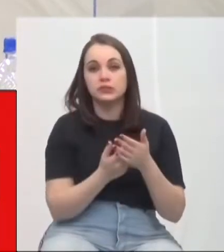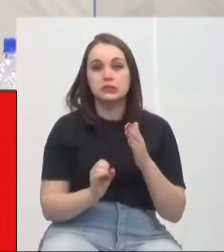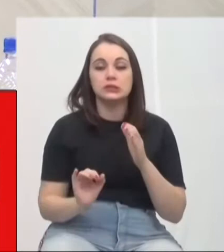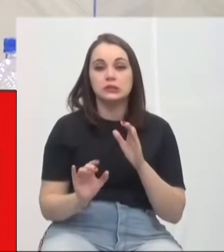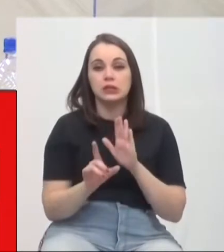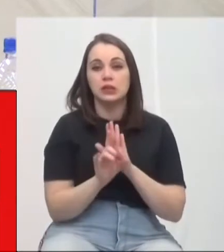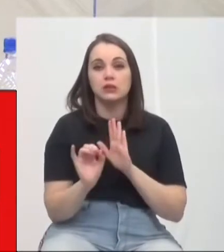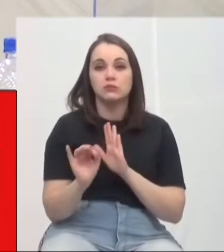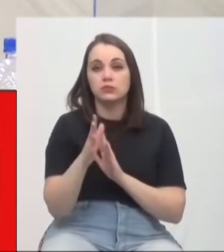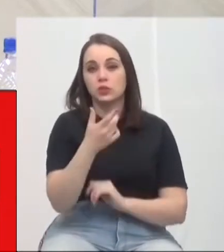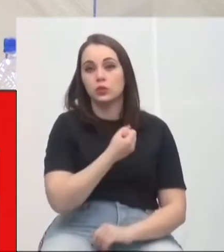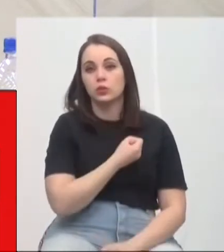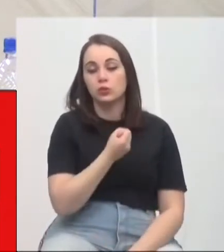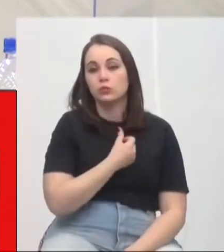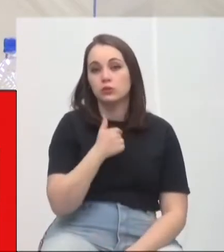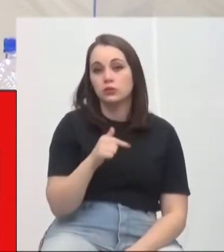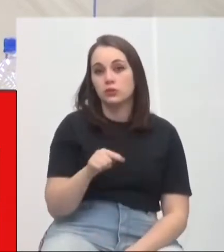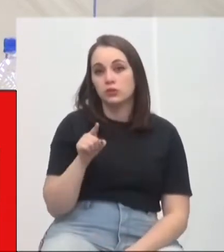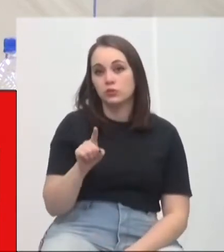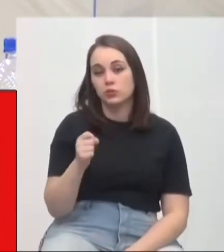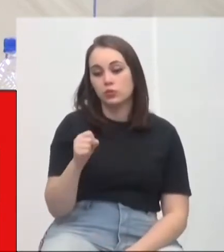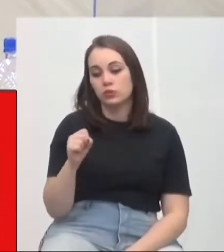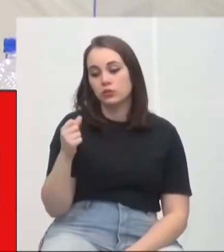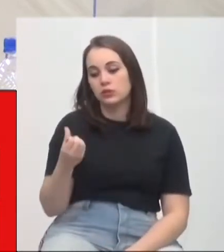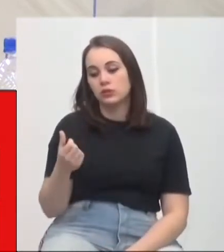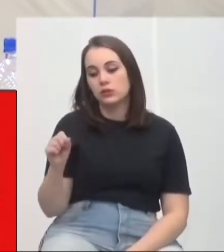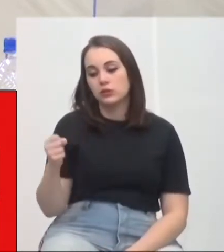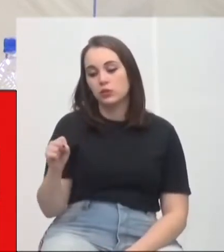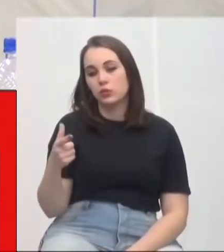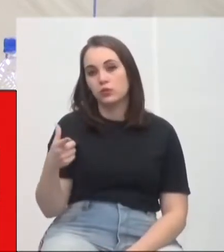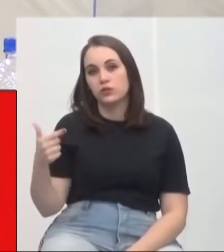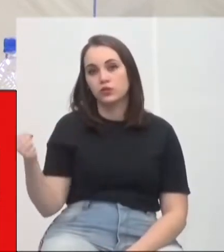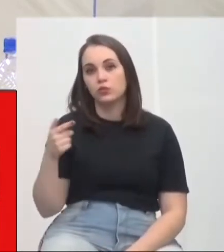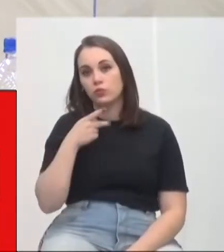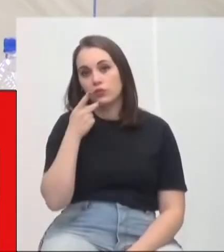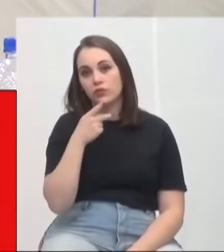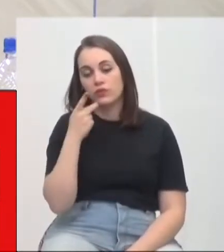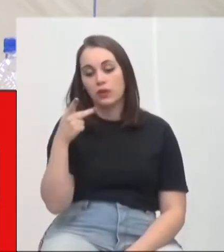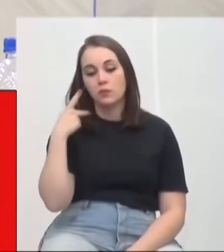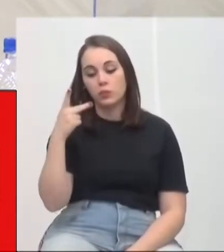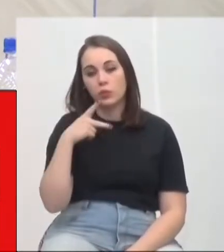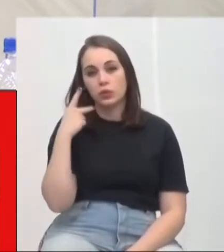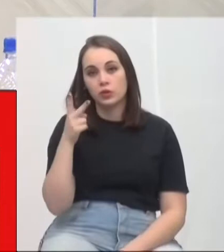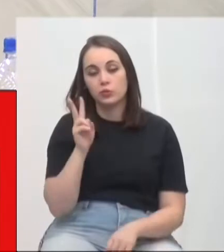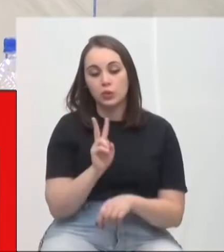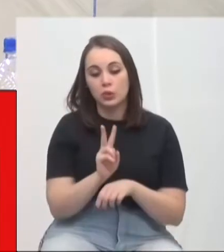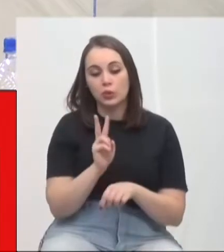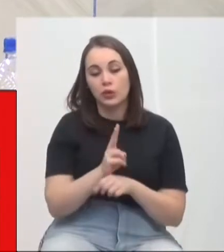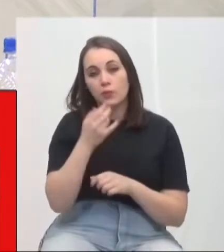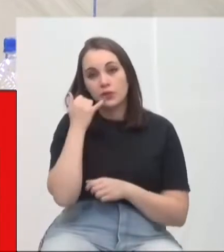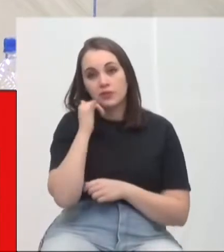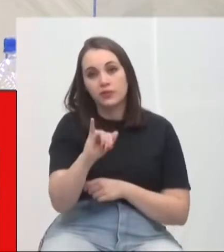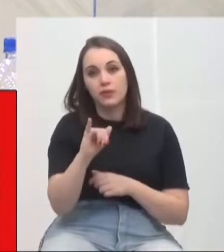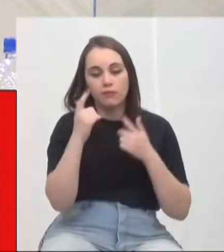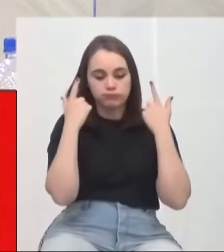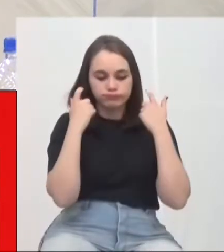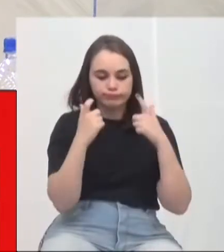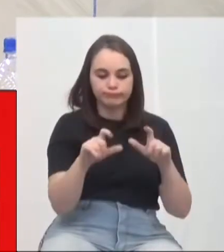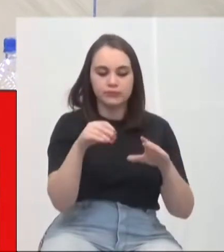aplicação da Lei 7.868, 20, 21, que institui a política de prevenção ao combate à violência doméstica